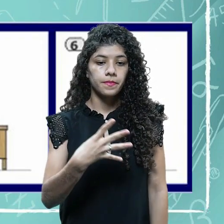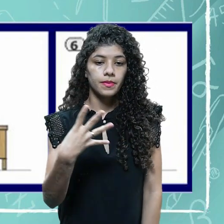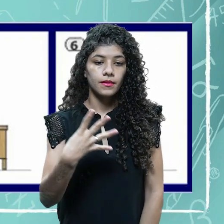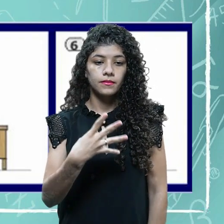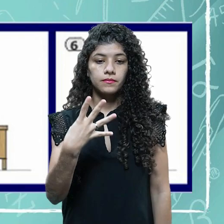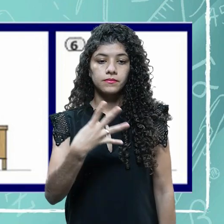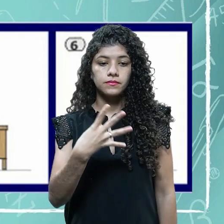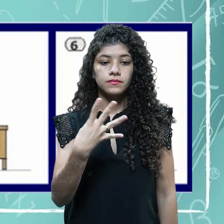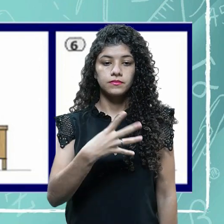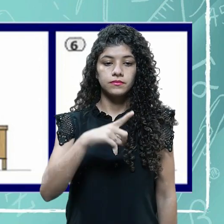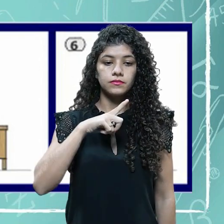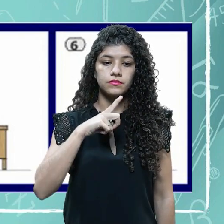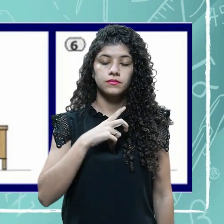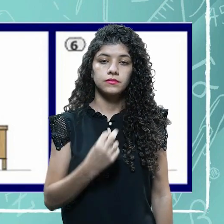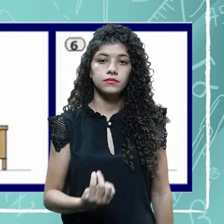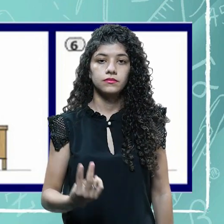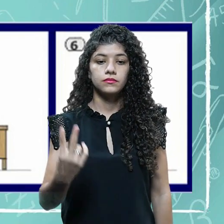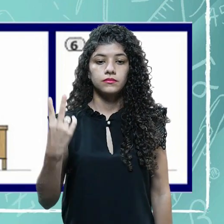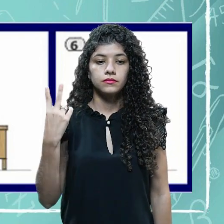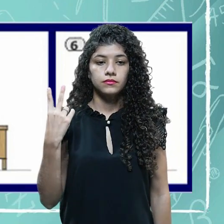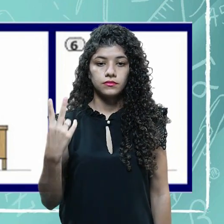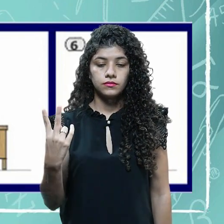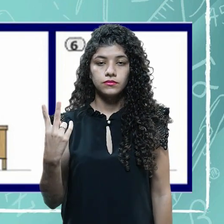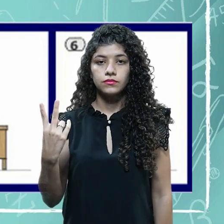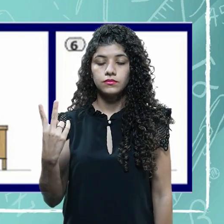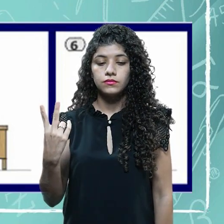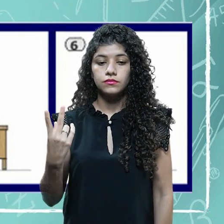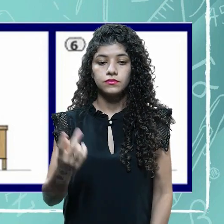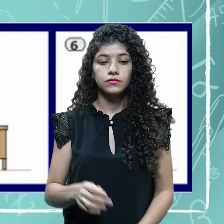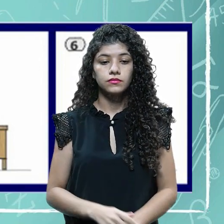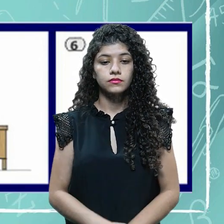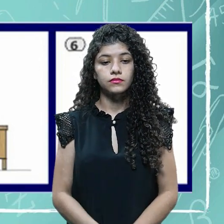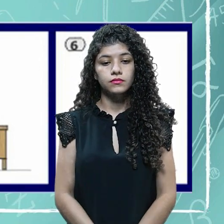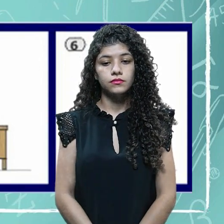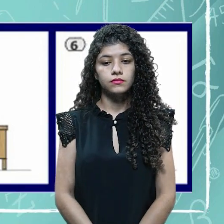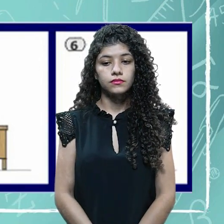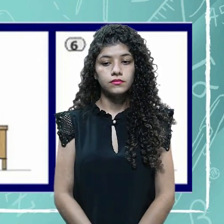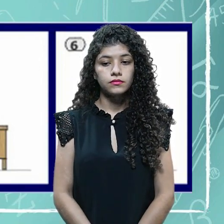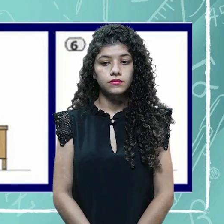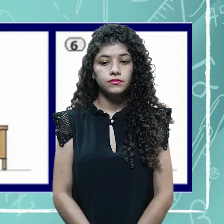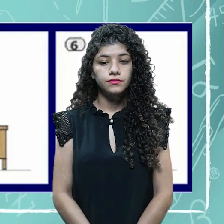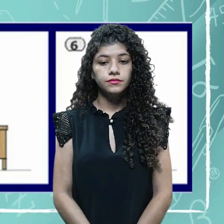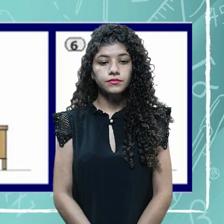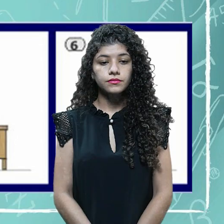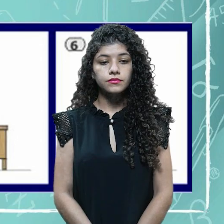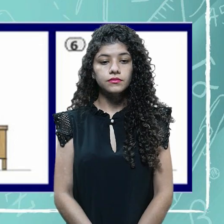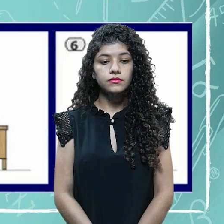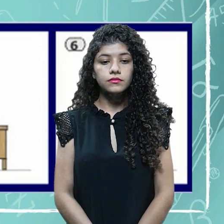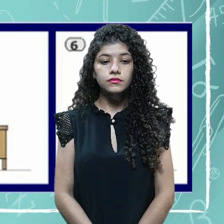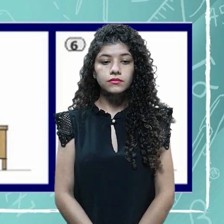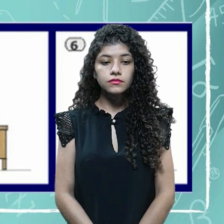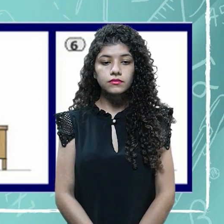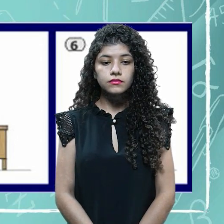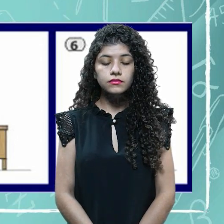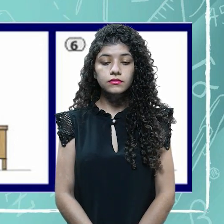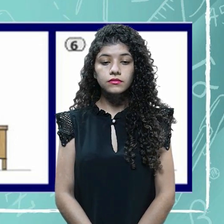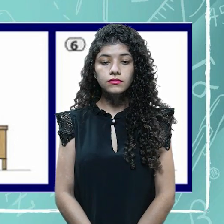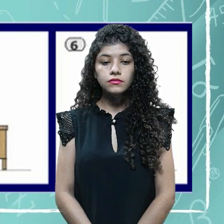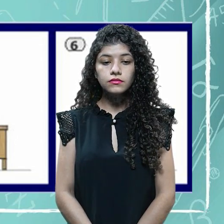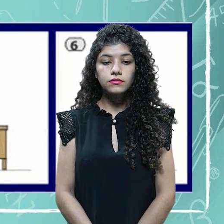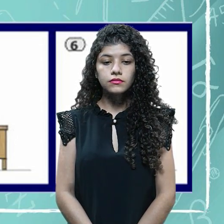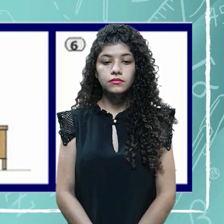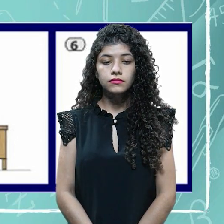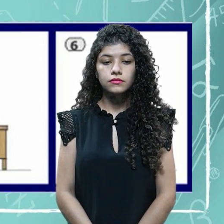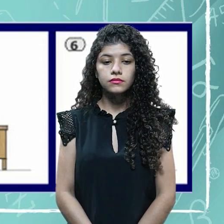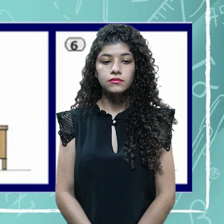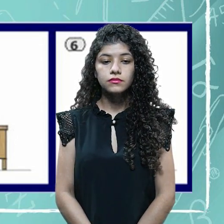Pernambuco, e ou ele fica ao lado da bandeira, ou ele fica, que é na letra B aqui, no centro.